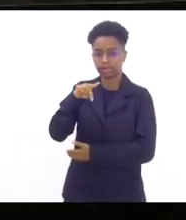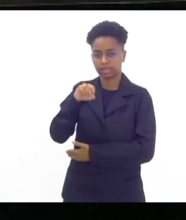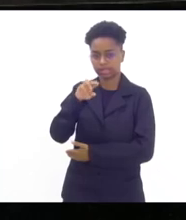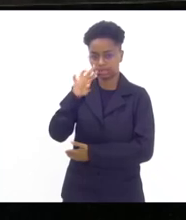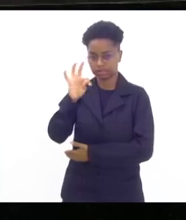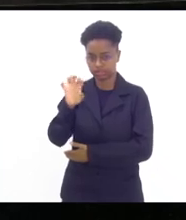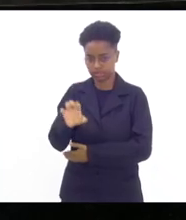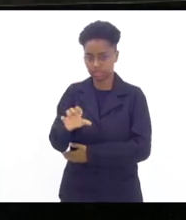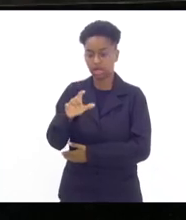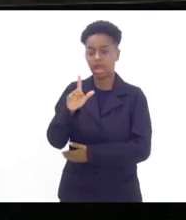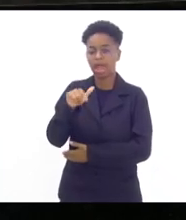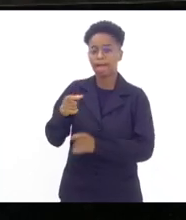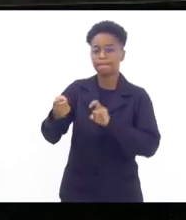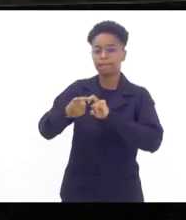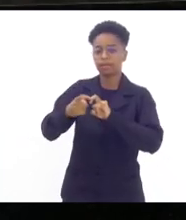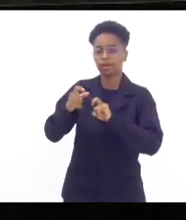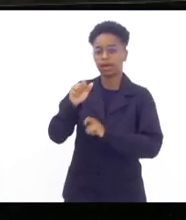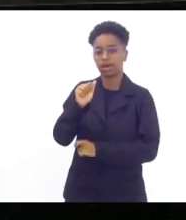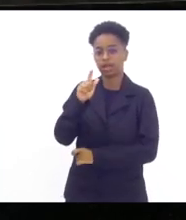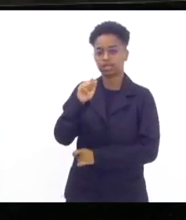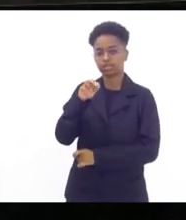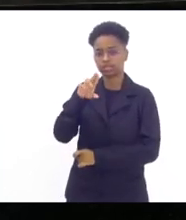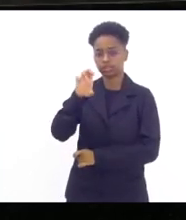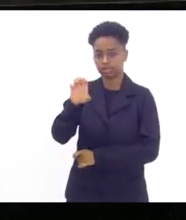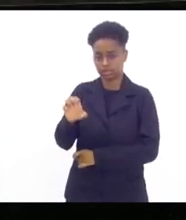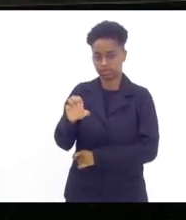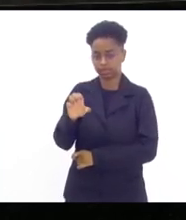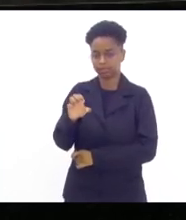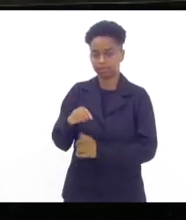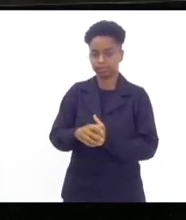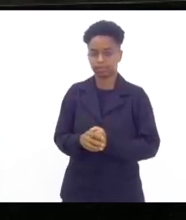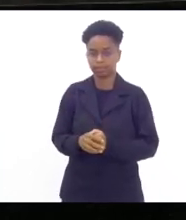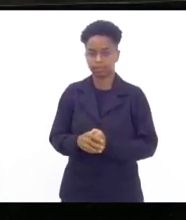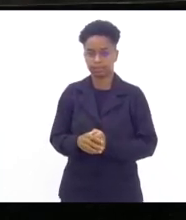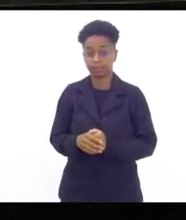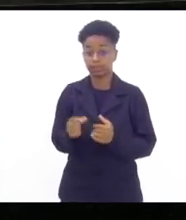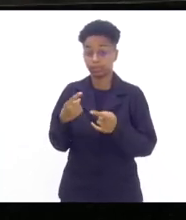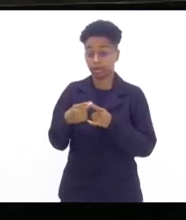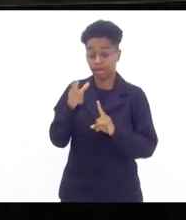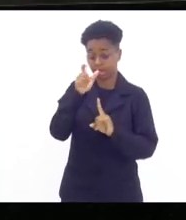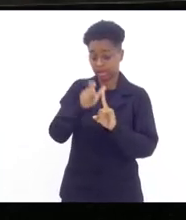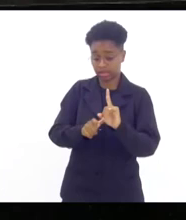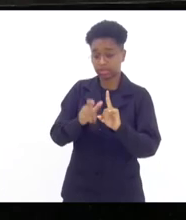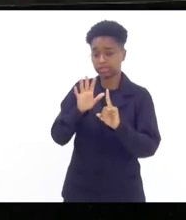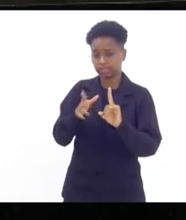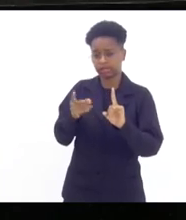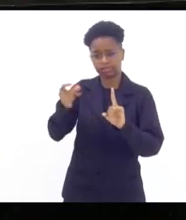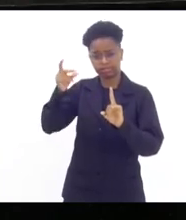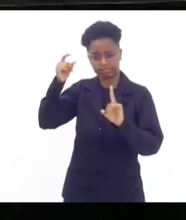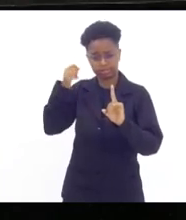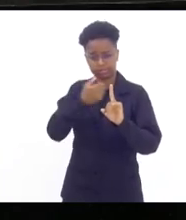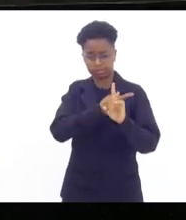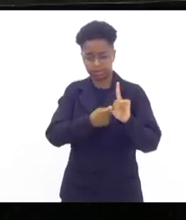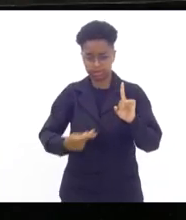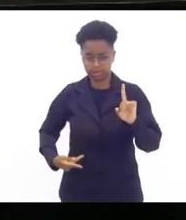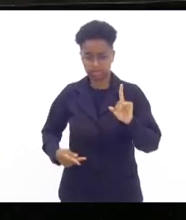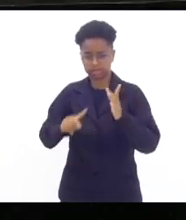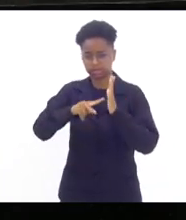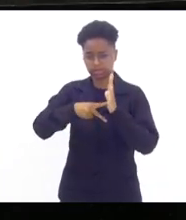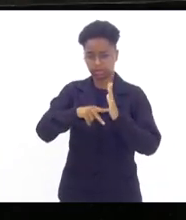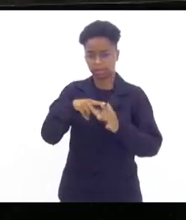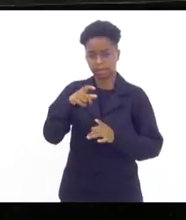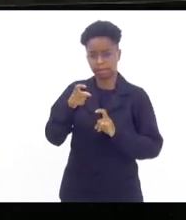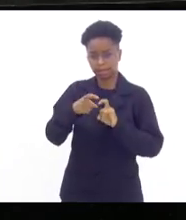médico Alexandre Alexandre Teres que foi durante muito tempo presidente do sindicato dos médicos